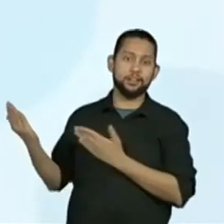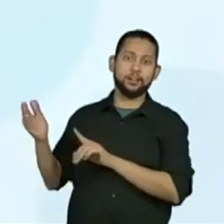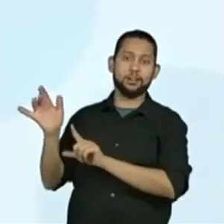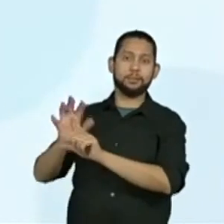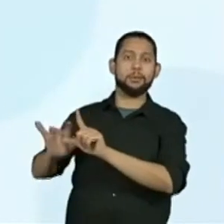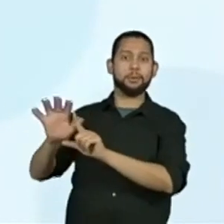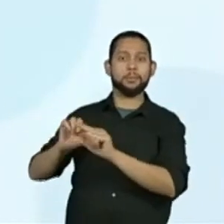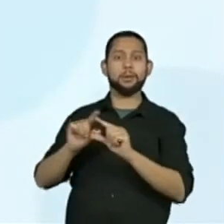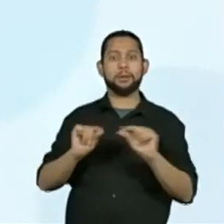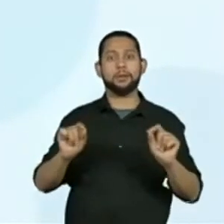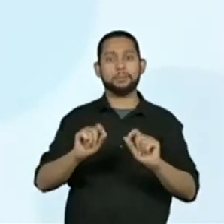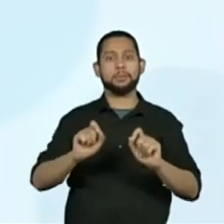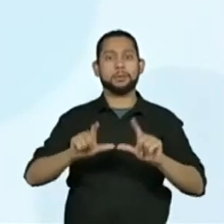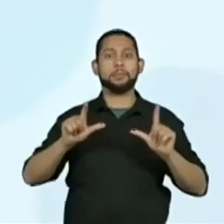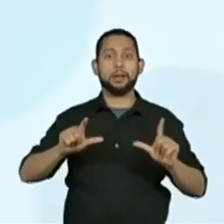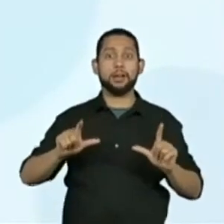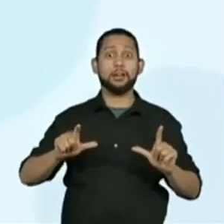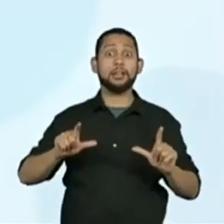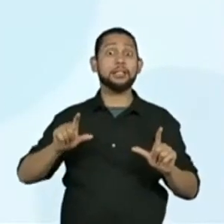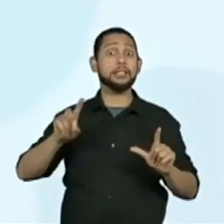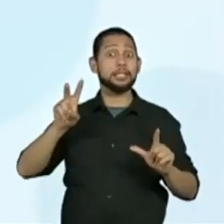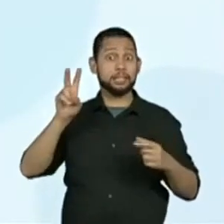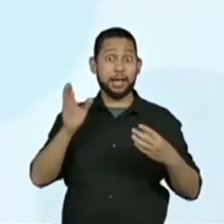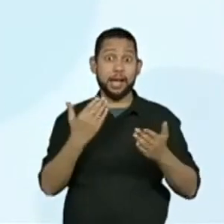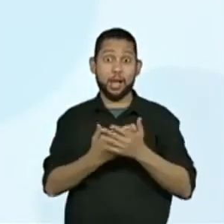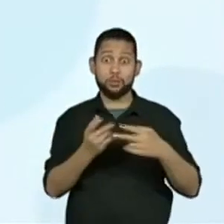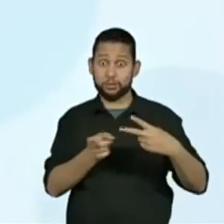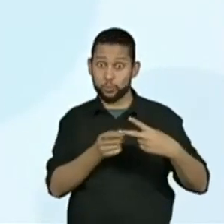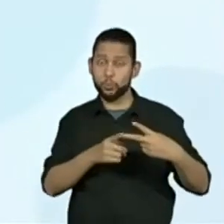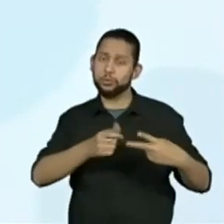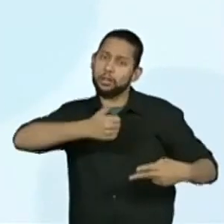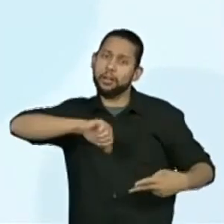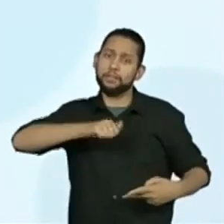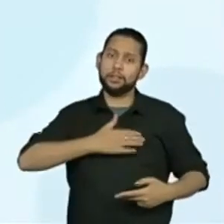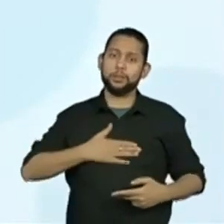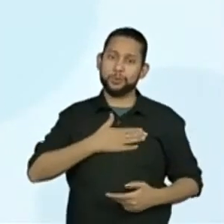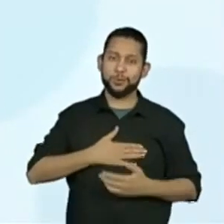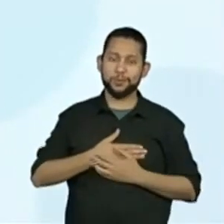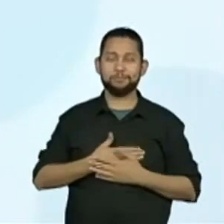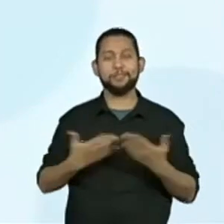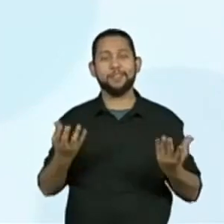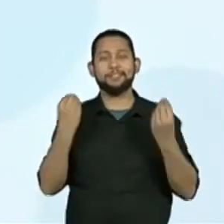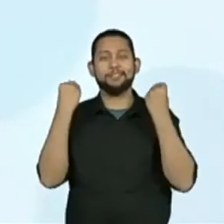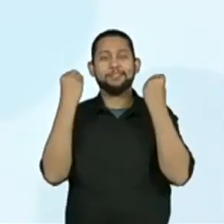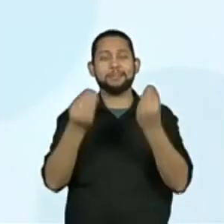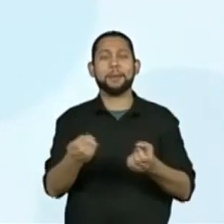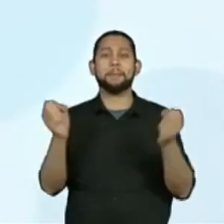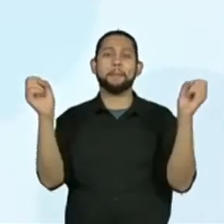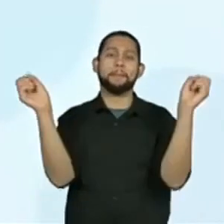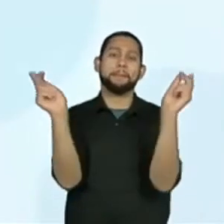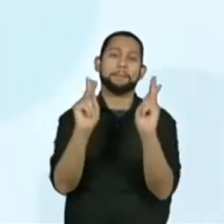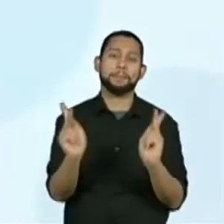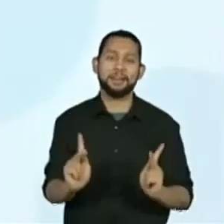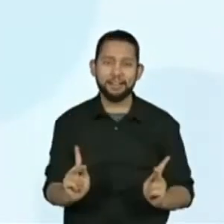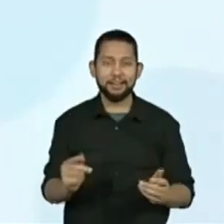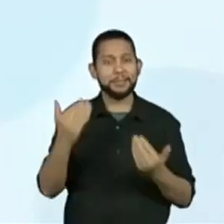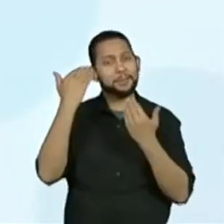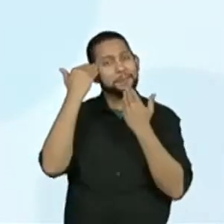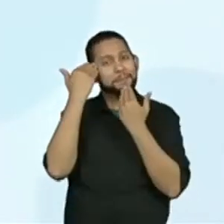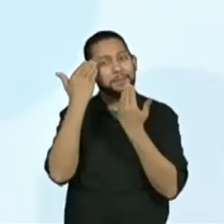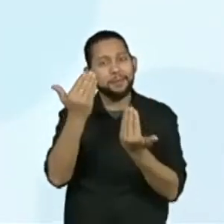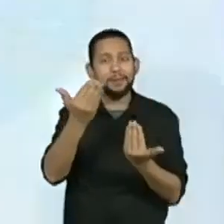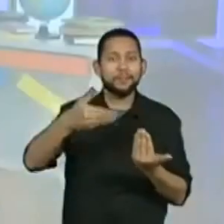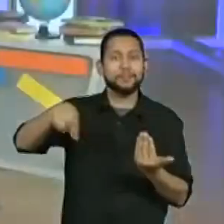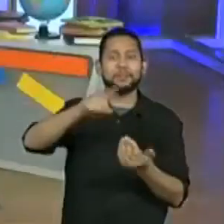essa é a avaliação apenas da segunda aula. Gente, fiquem em paz. Muito obrigada pela